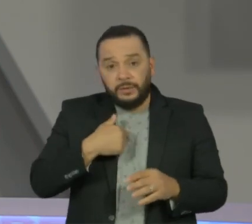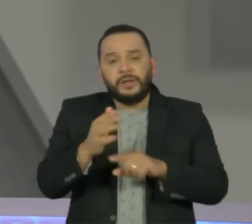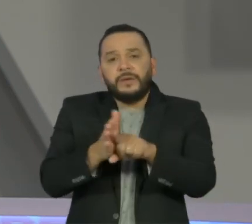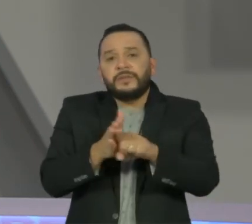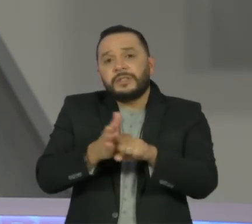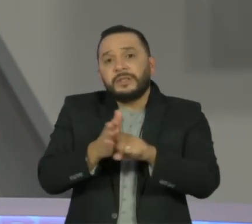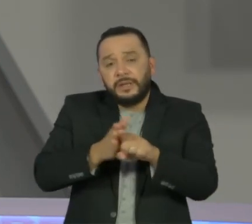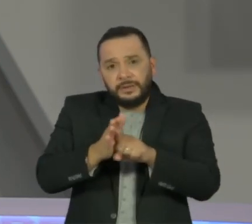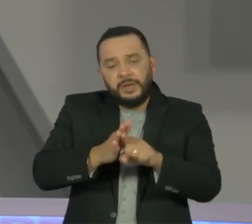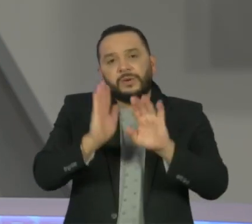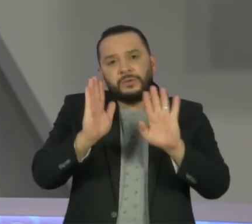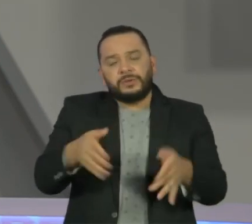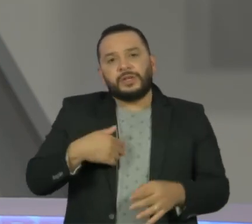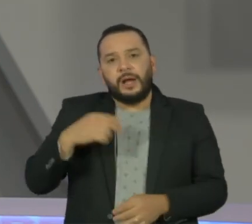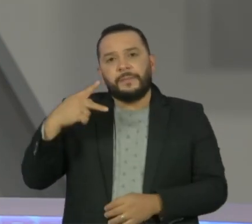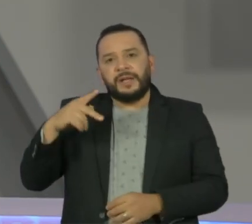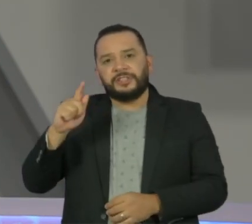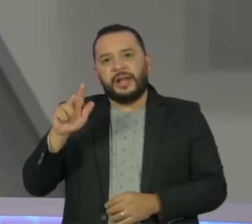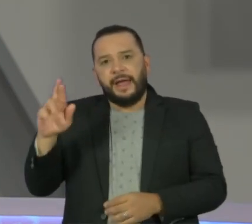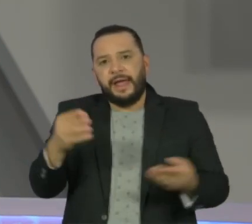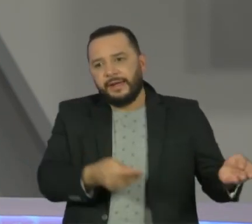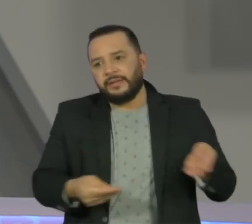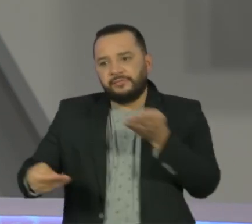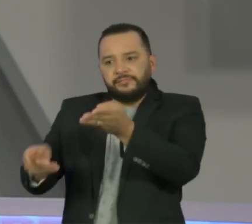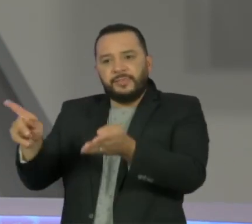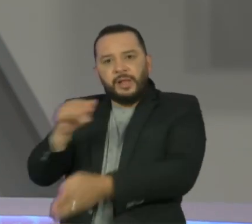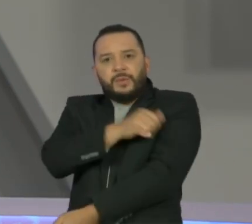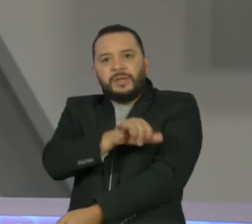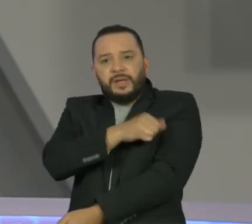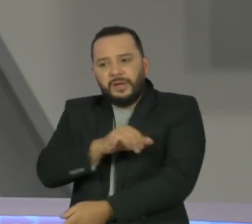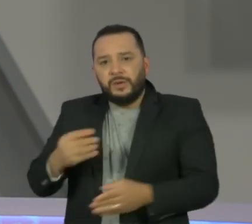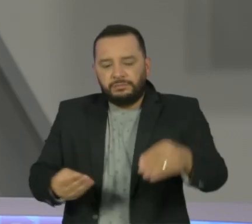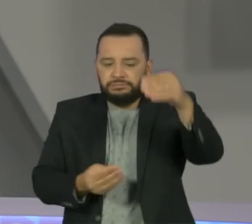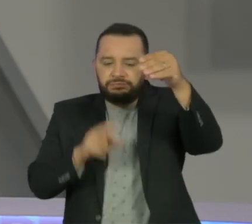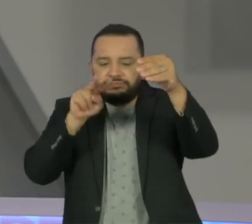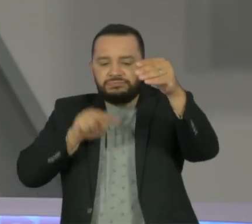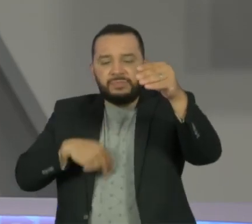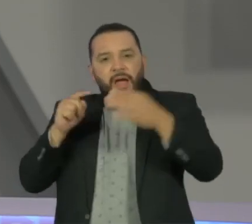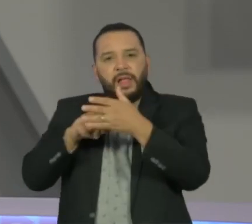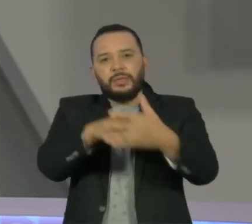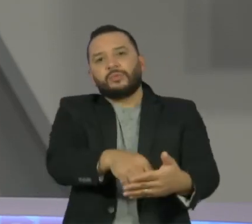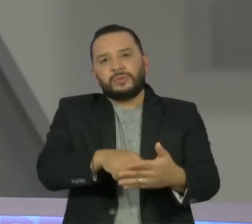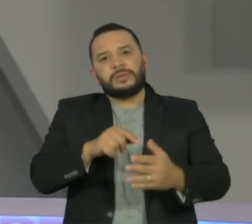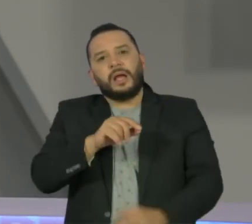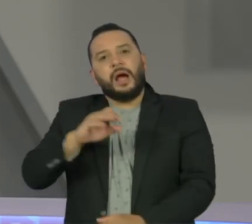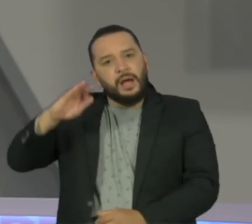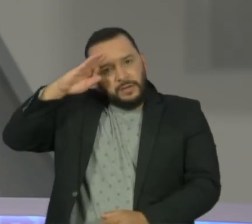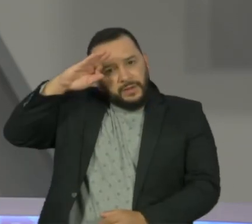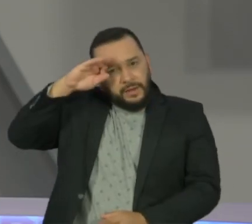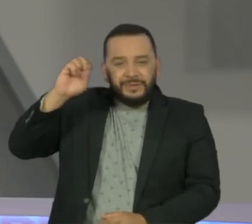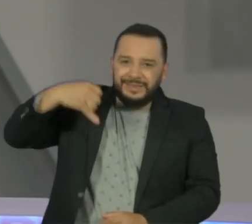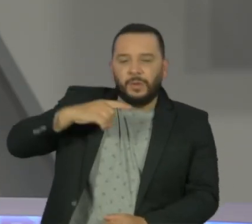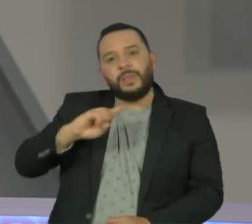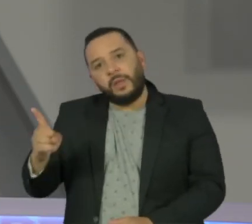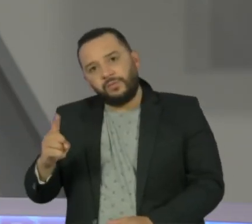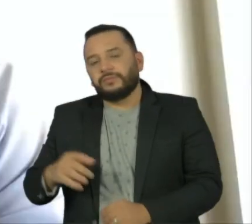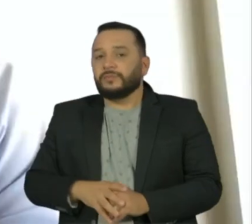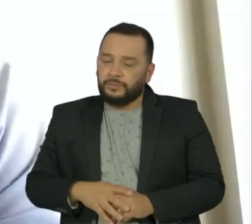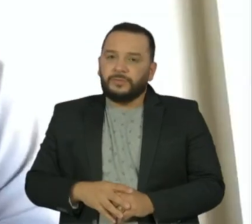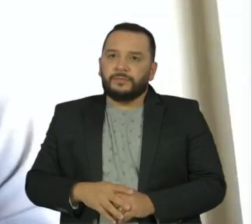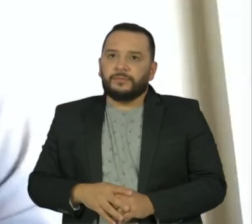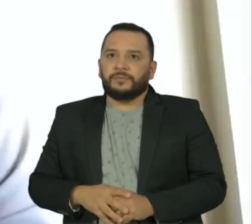que decidirá se vai denunciar ou não à Justiça o atual senador, filho do presidente Jair Bolsonaro.